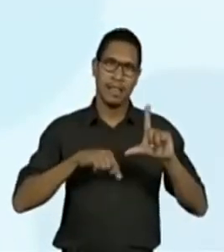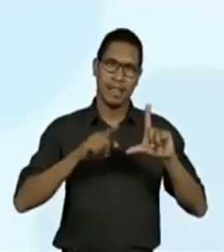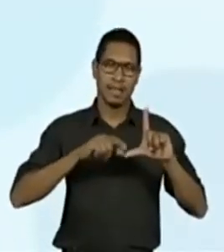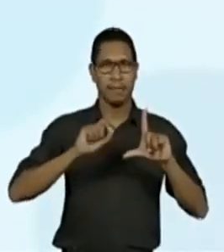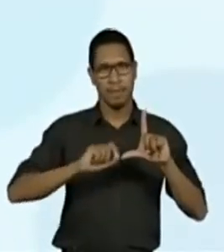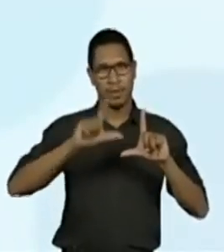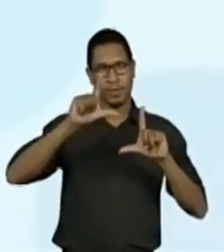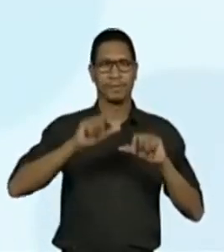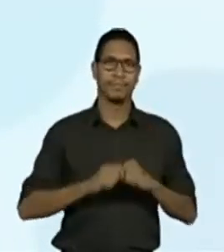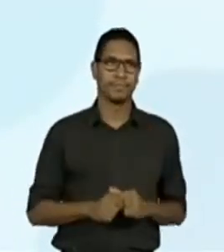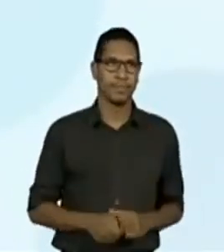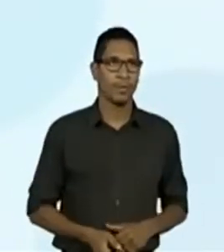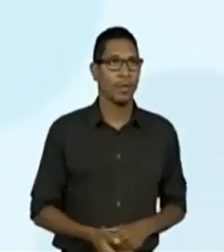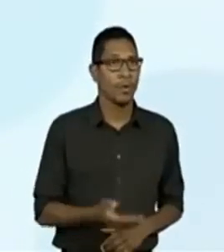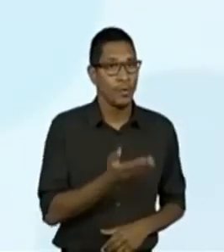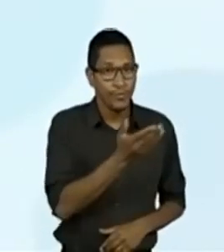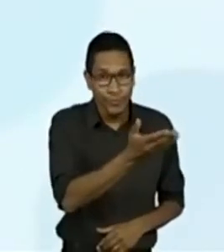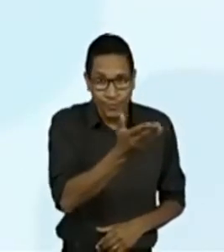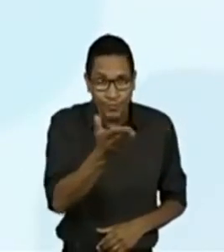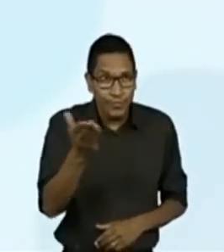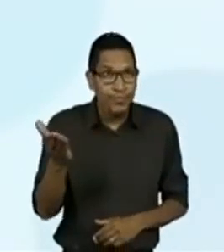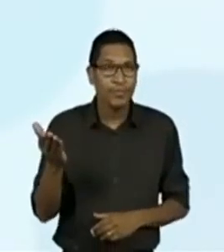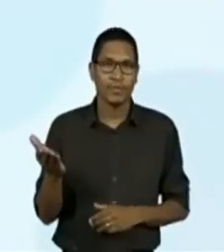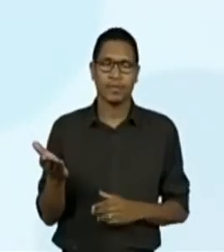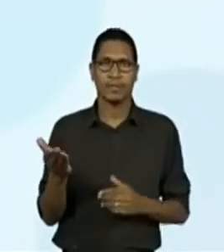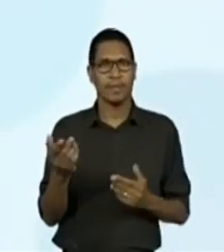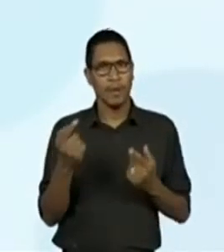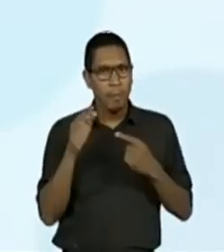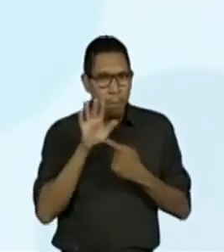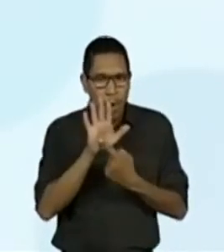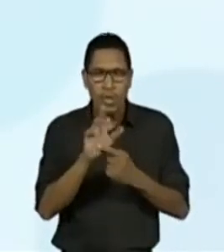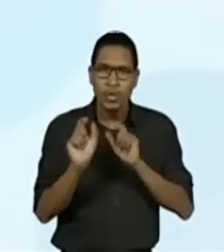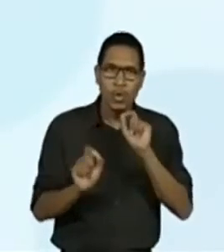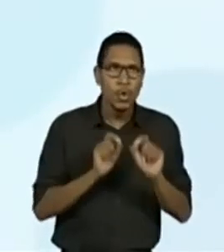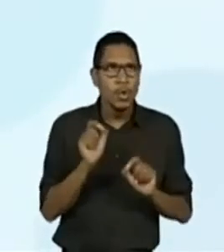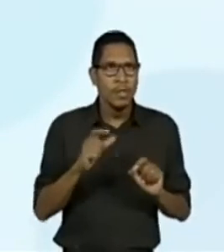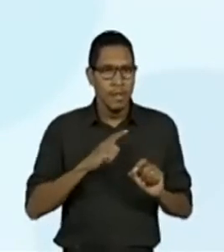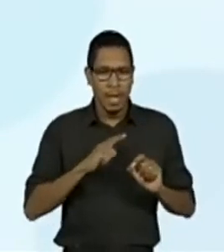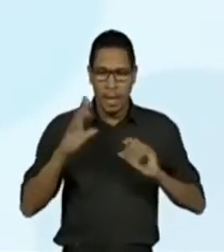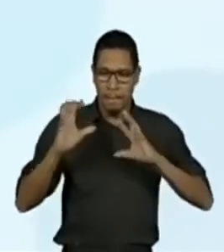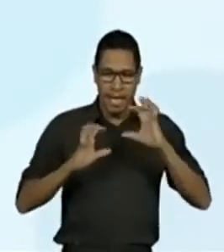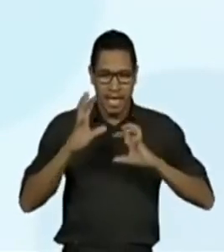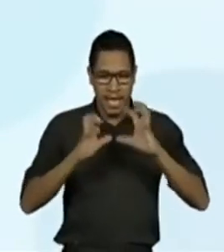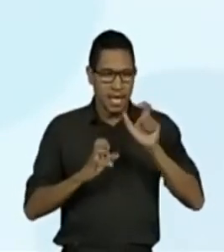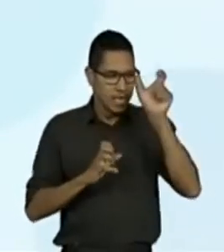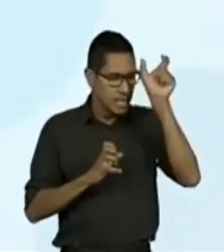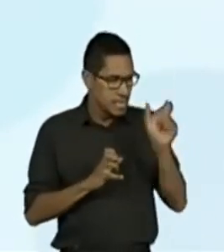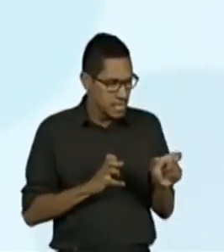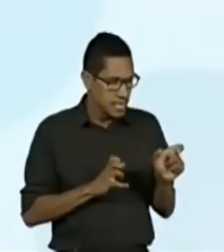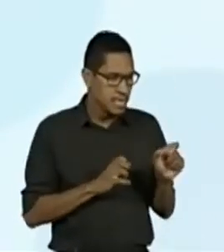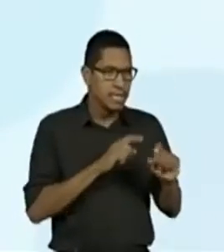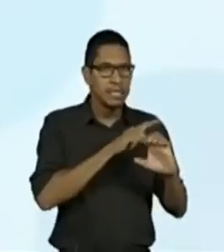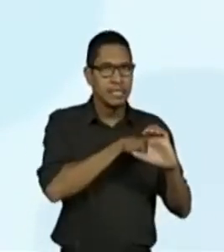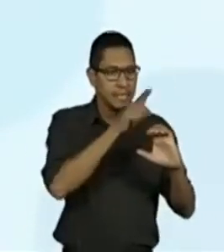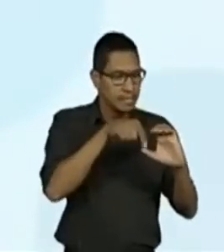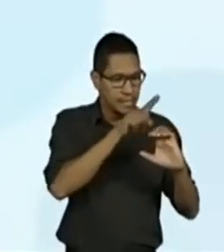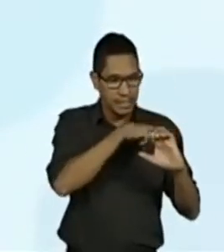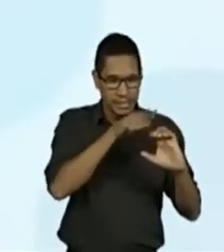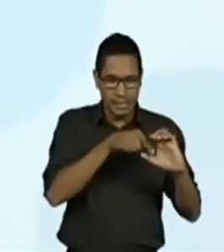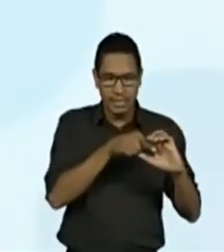Vocês podem falar da briga dos cientistas contra os ufólogos. Erros daqui.